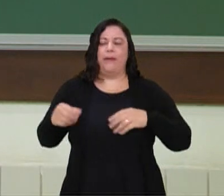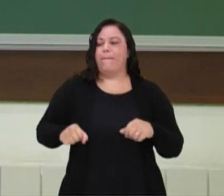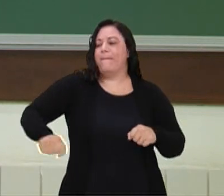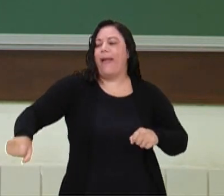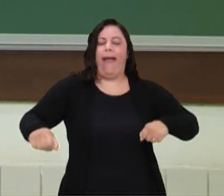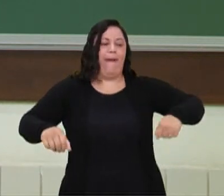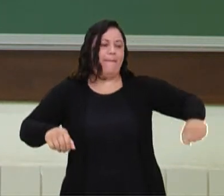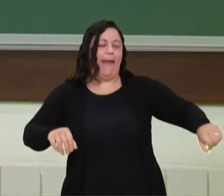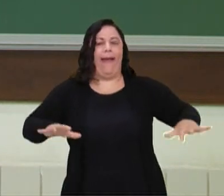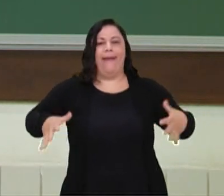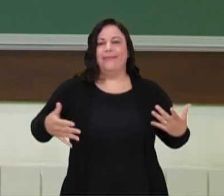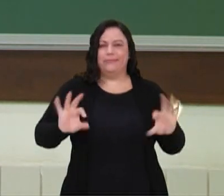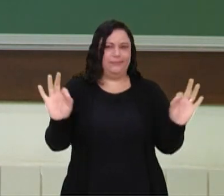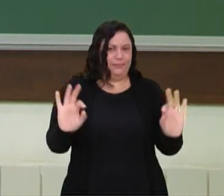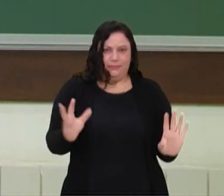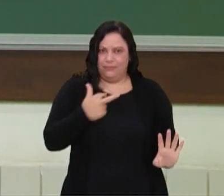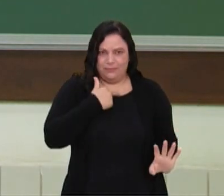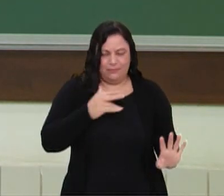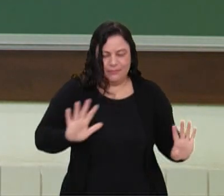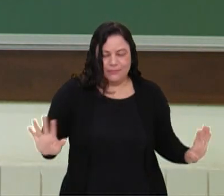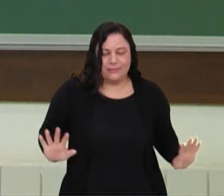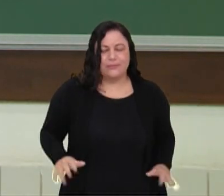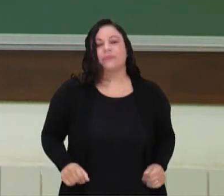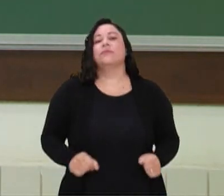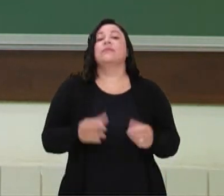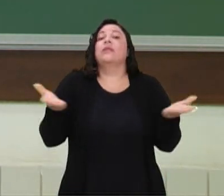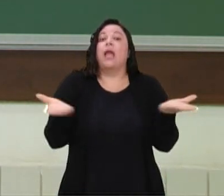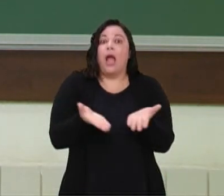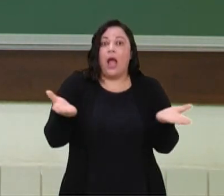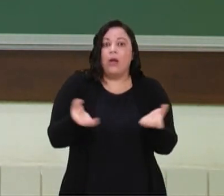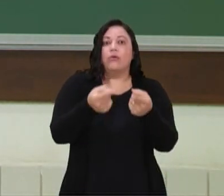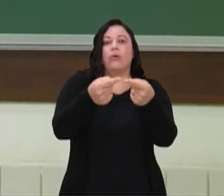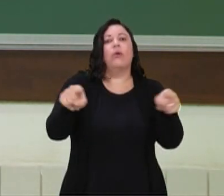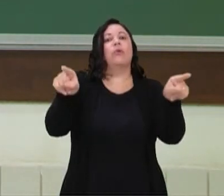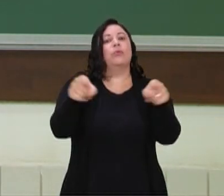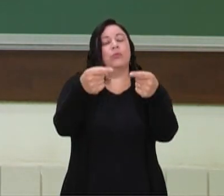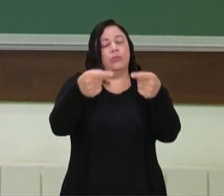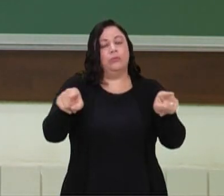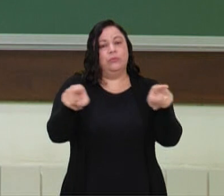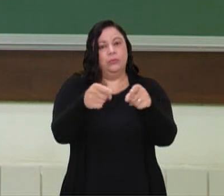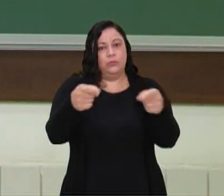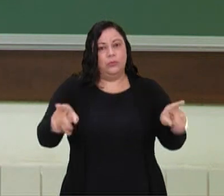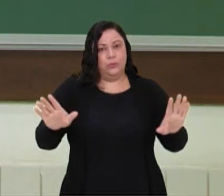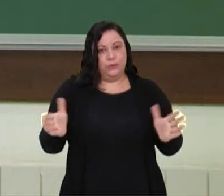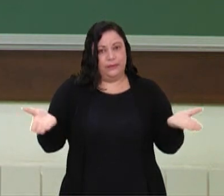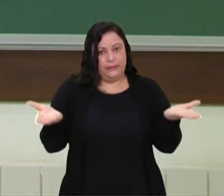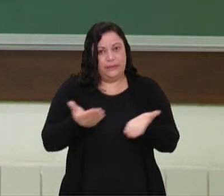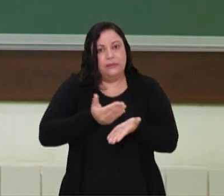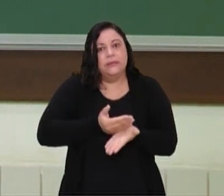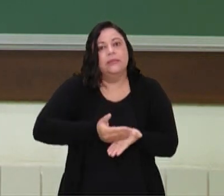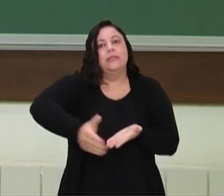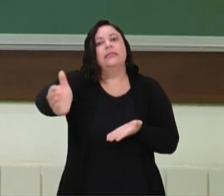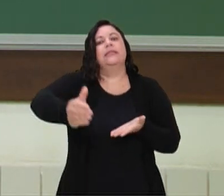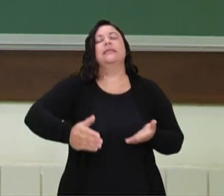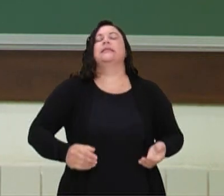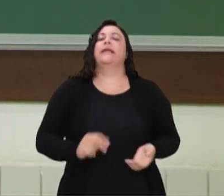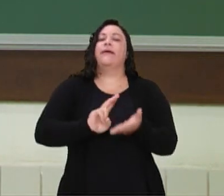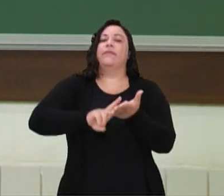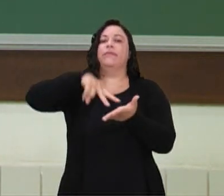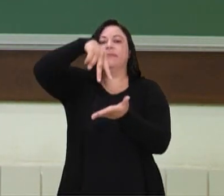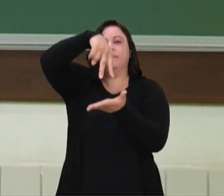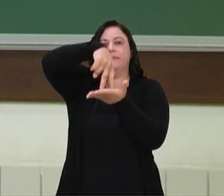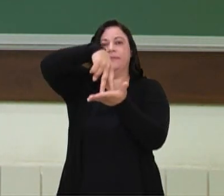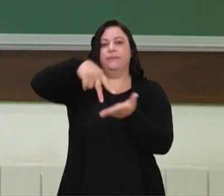lesionar, ok? Então, eu vou soltar uma música aqui e a gente já vai iniciar o movimento. Então, fique em pé,